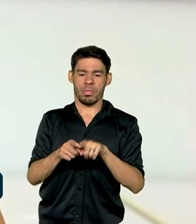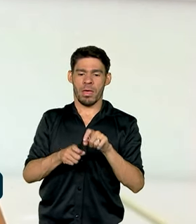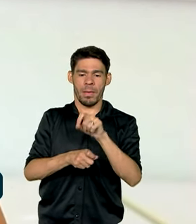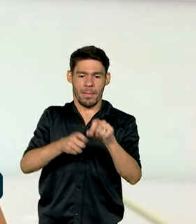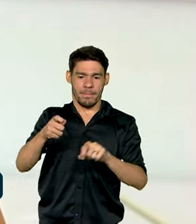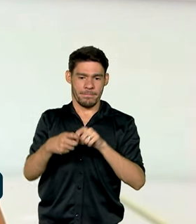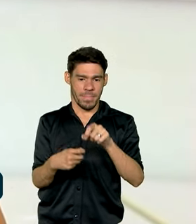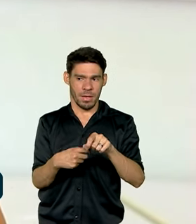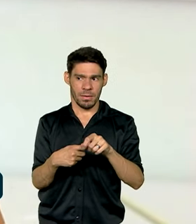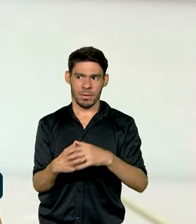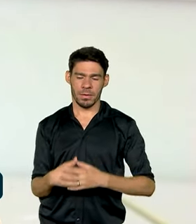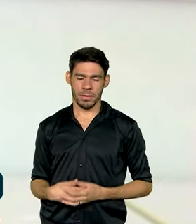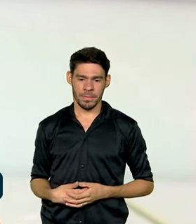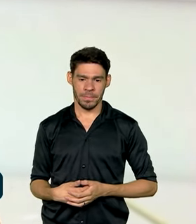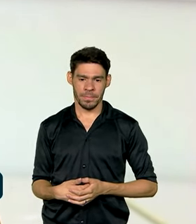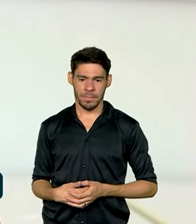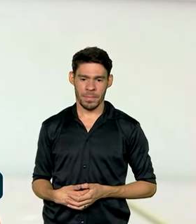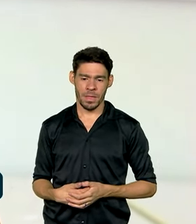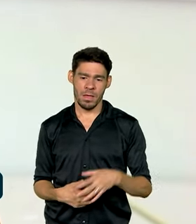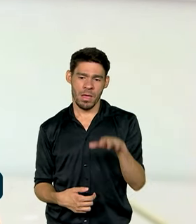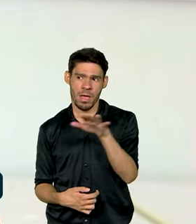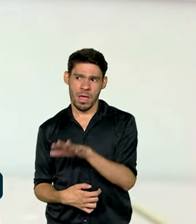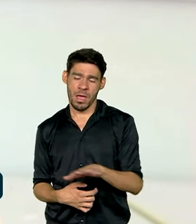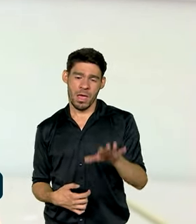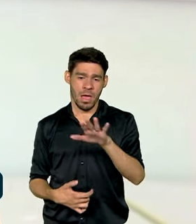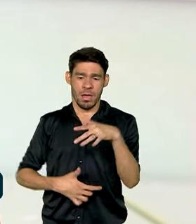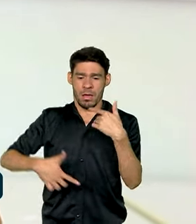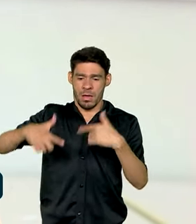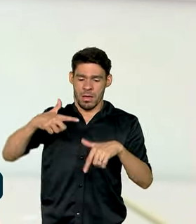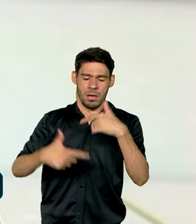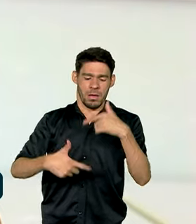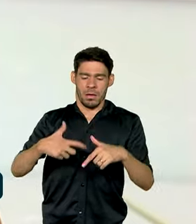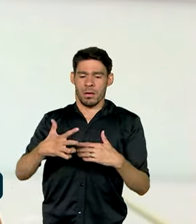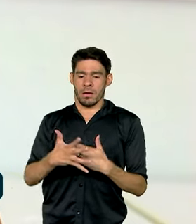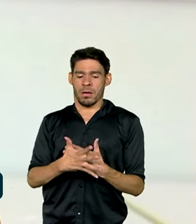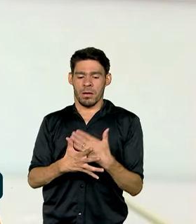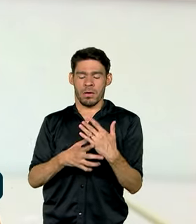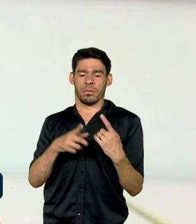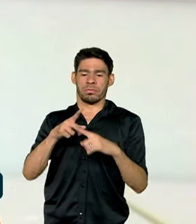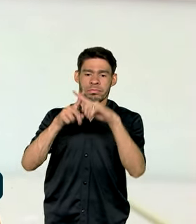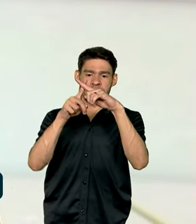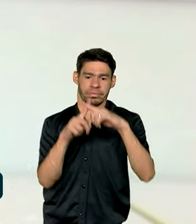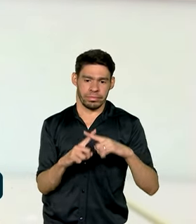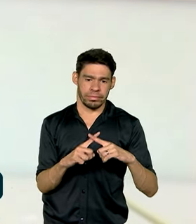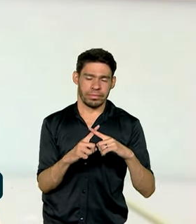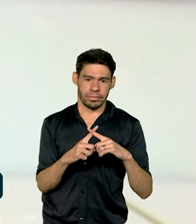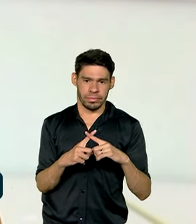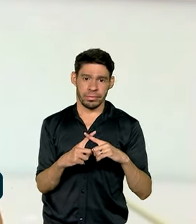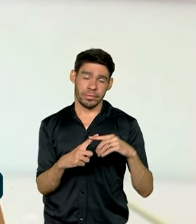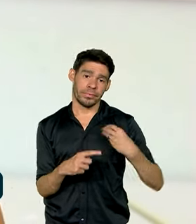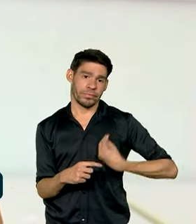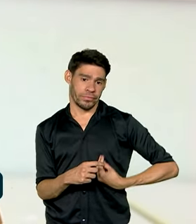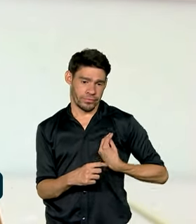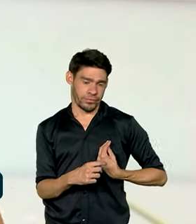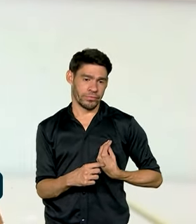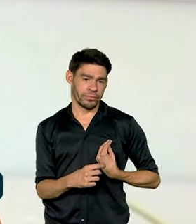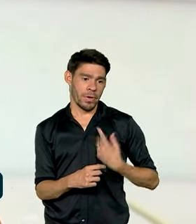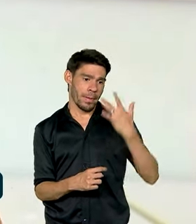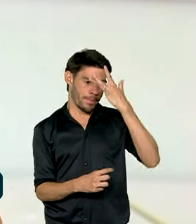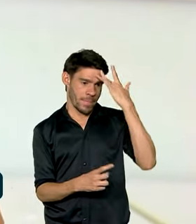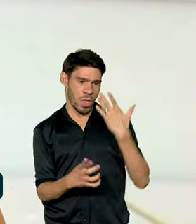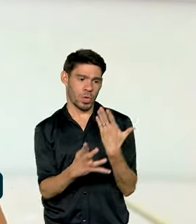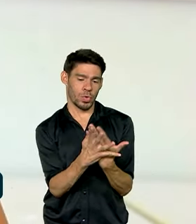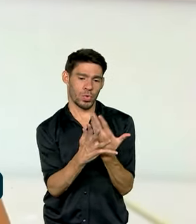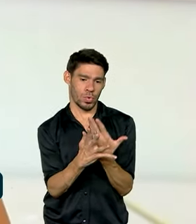o mercado de trabalho começa a competir com a vida estudantil